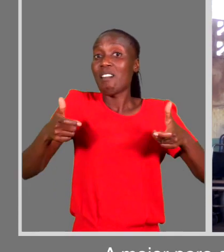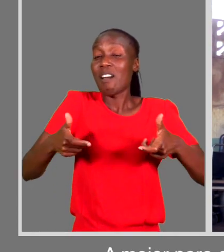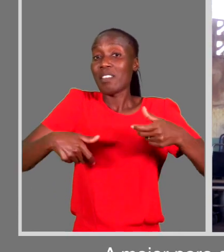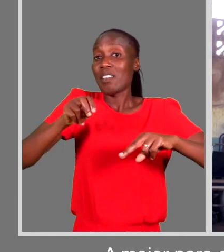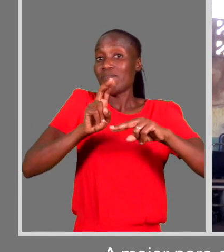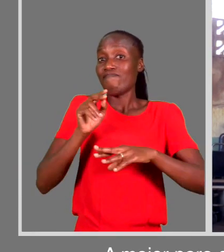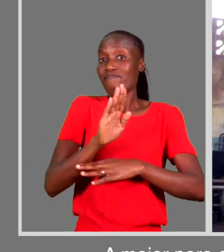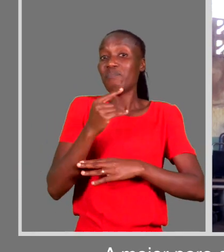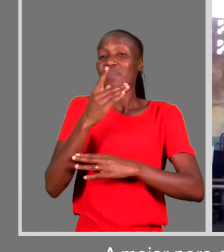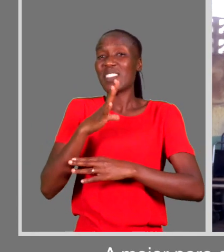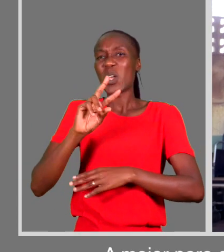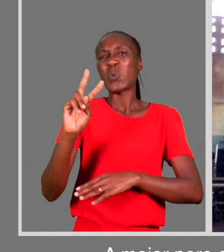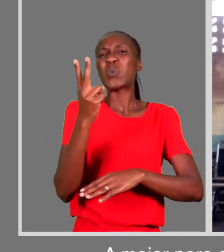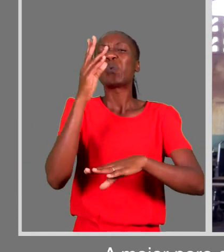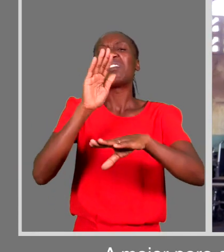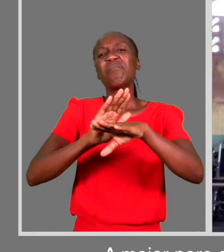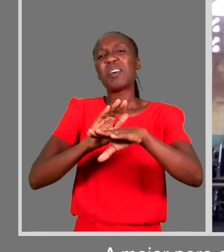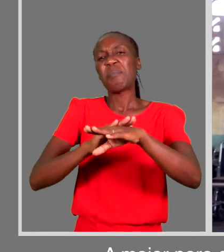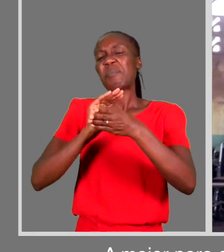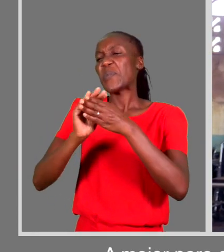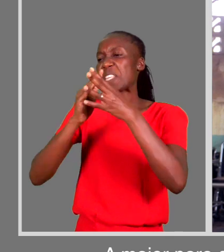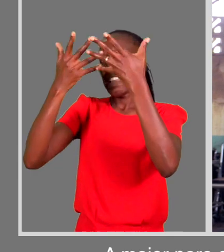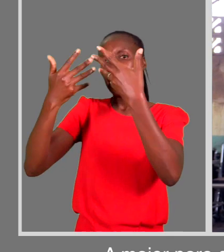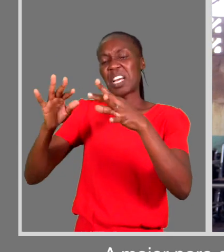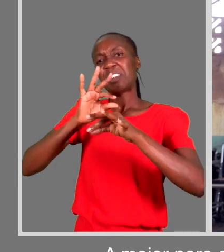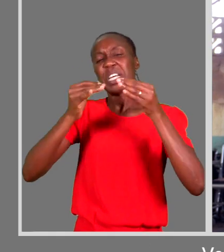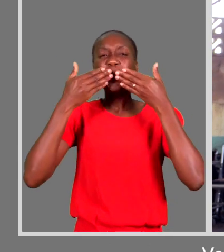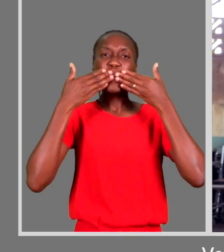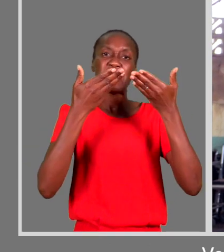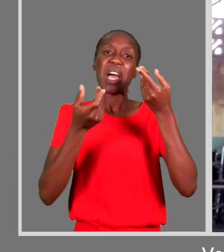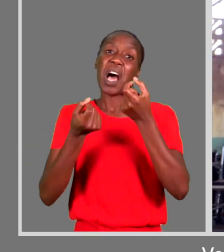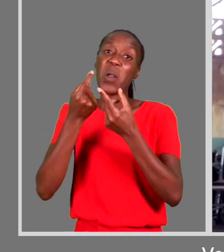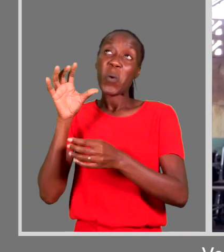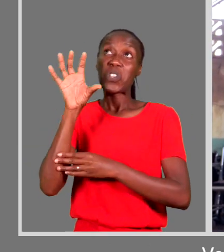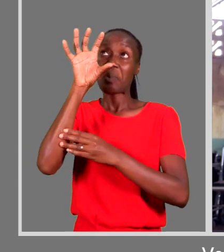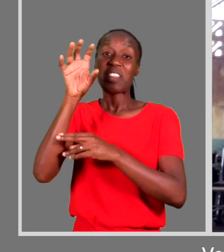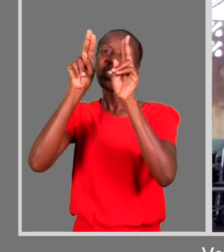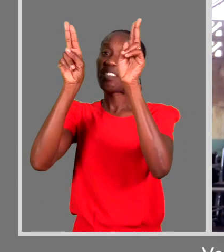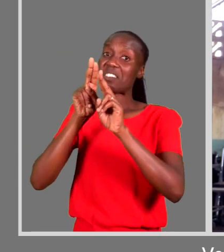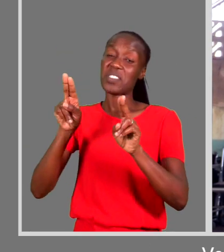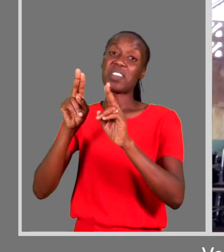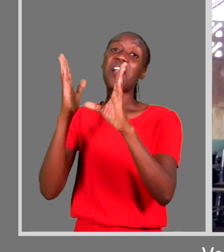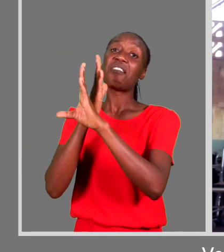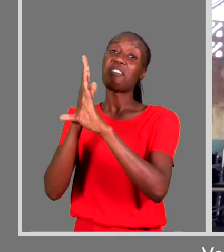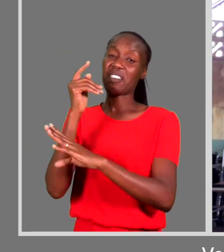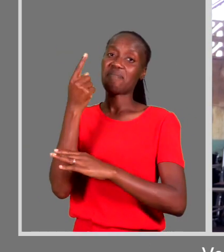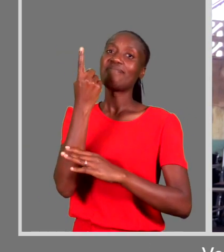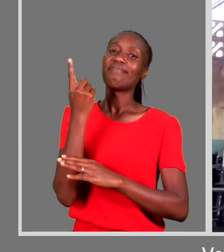cadeiras vêm, a maior parte delas vêm de segunda mão, de alguns países